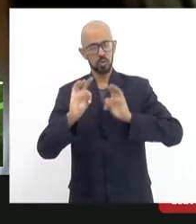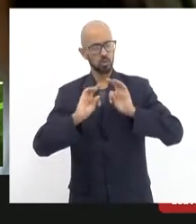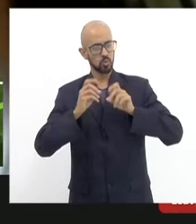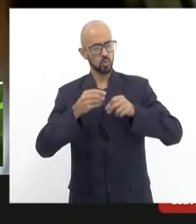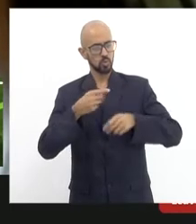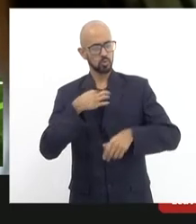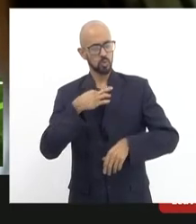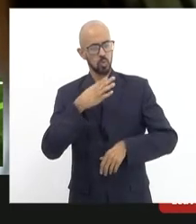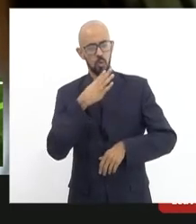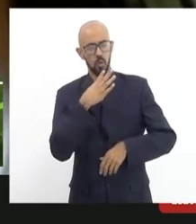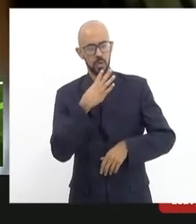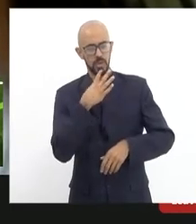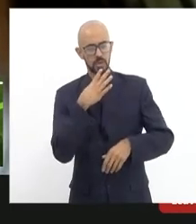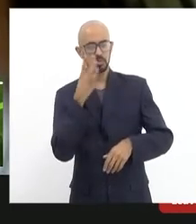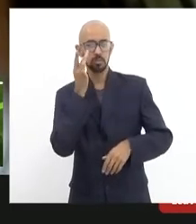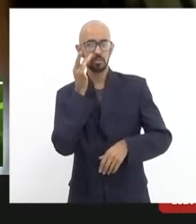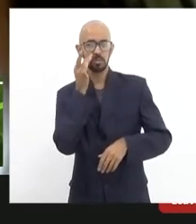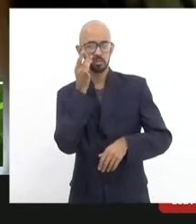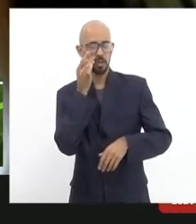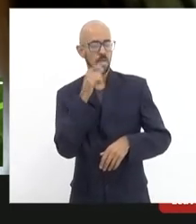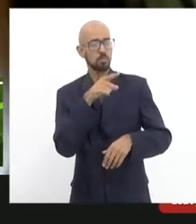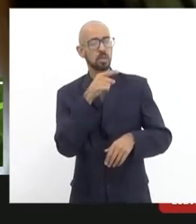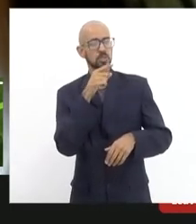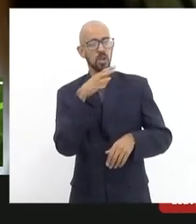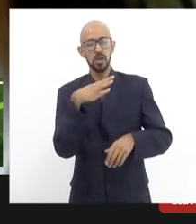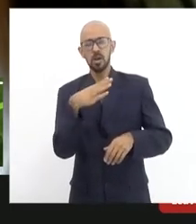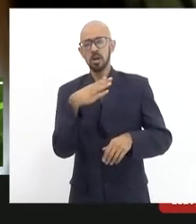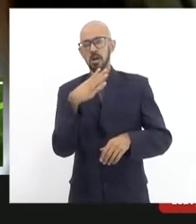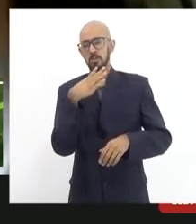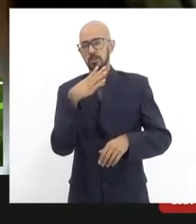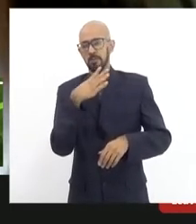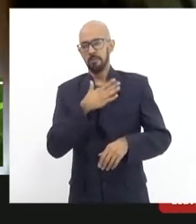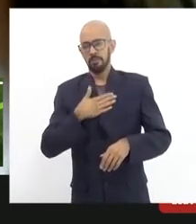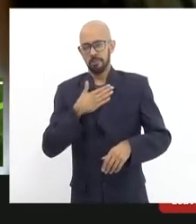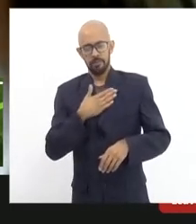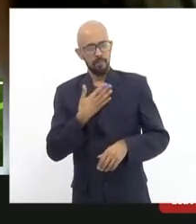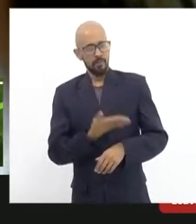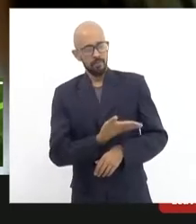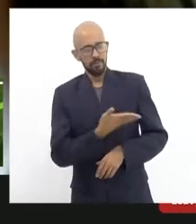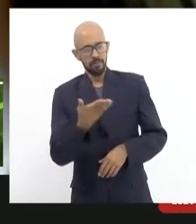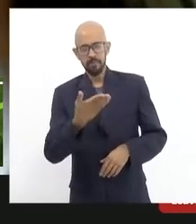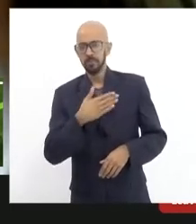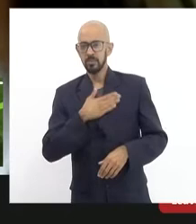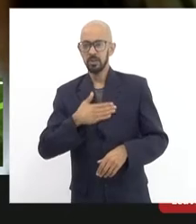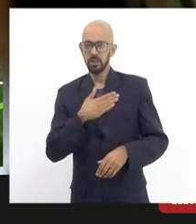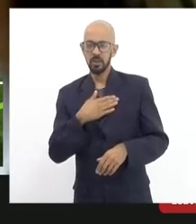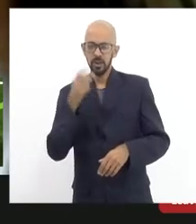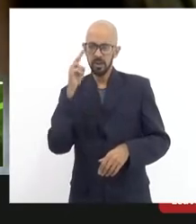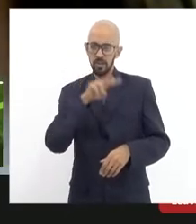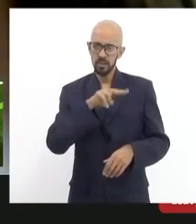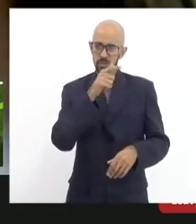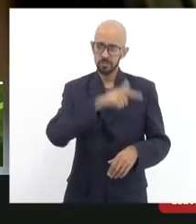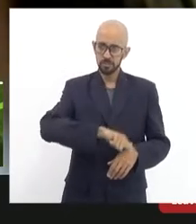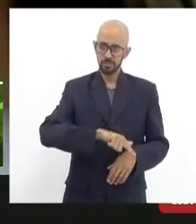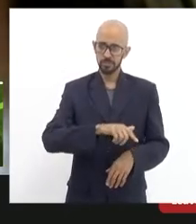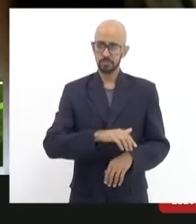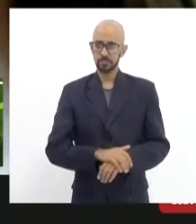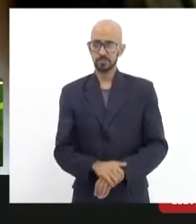pessoalmente, e prazer em revê-los. Eu vou pedir ao